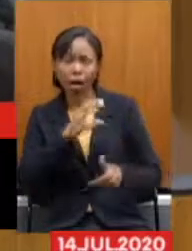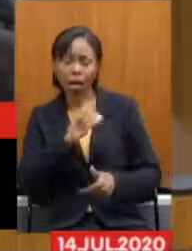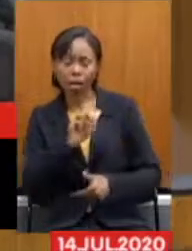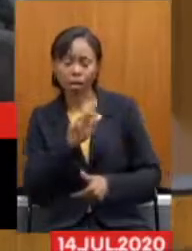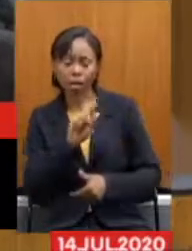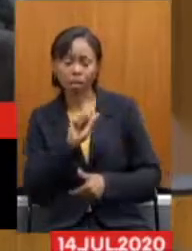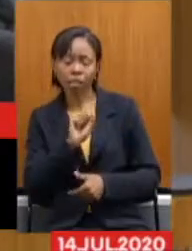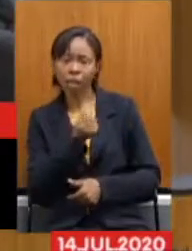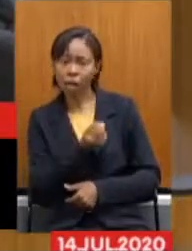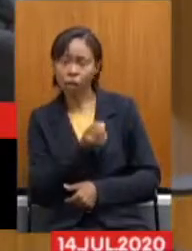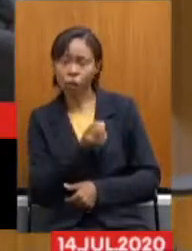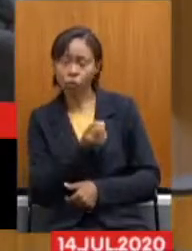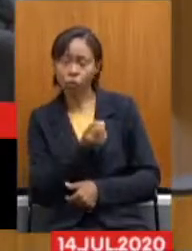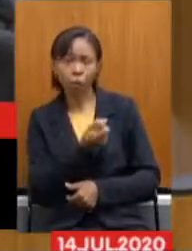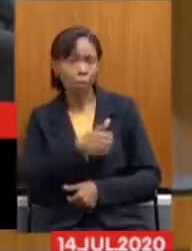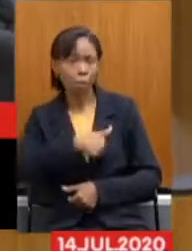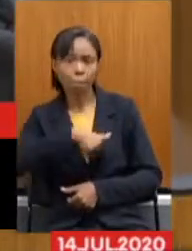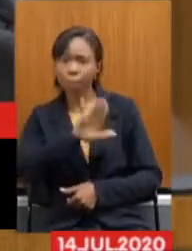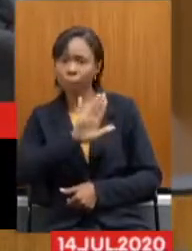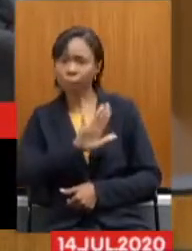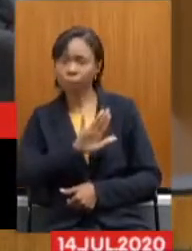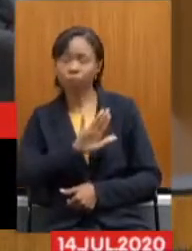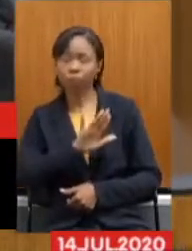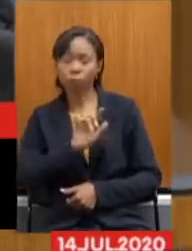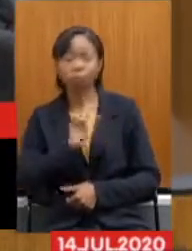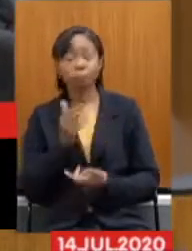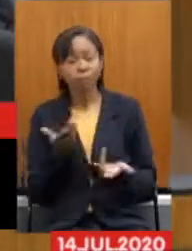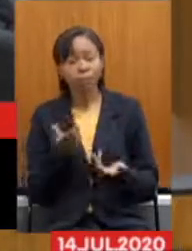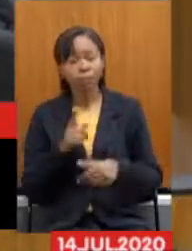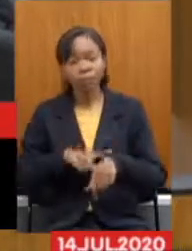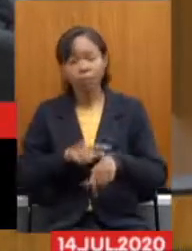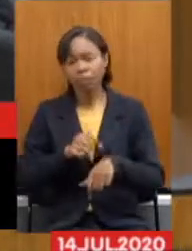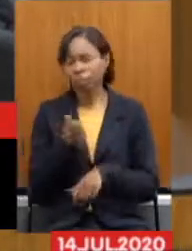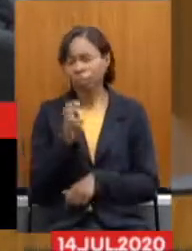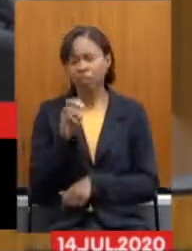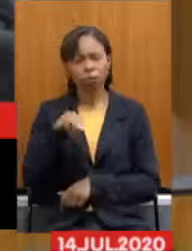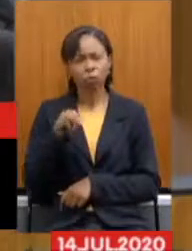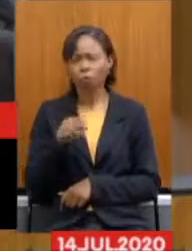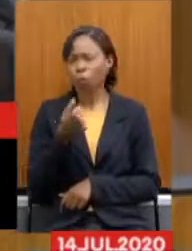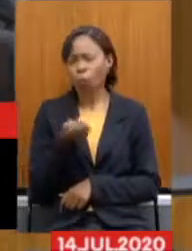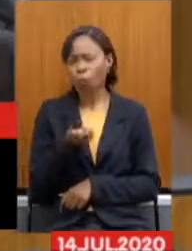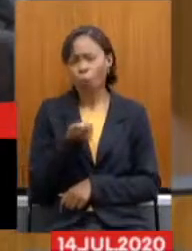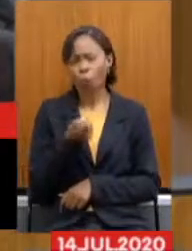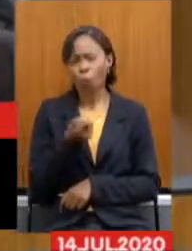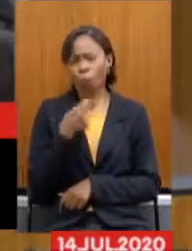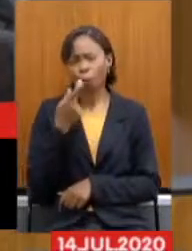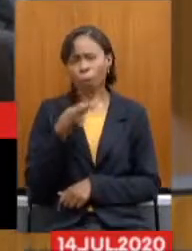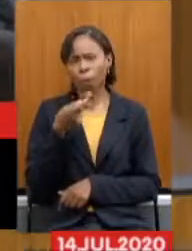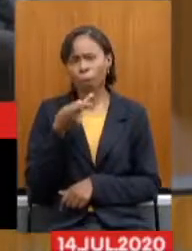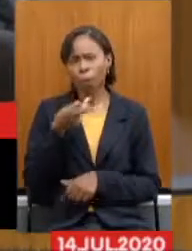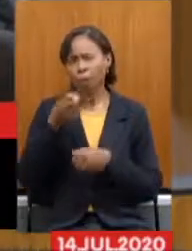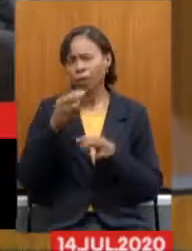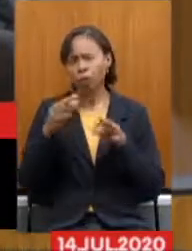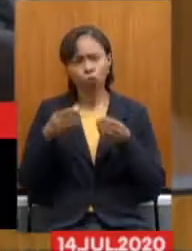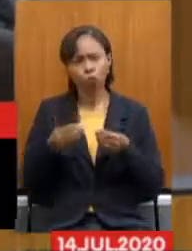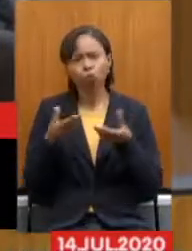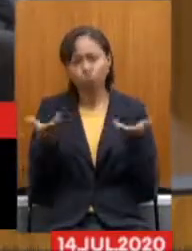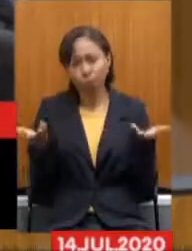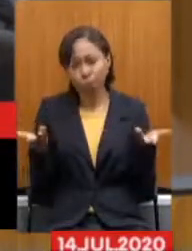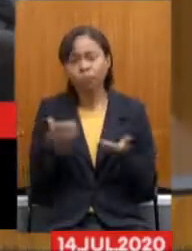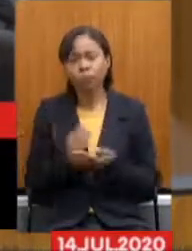Nessa nova estrutura O tempo aqui 15 minutos É muito pouco Para se falar Tudo que precisava Ser dito